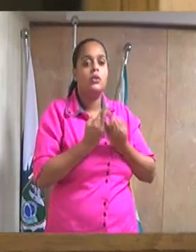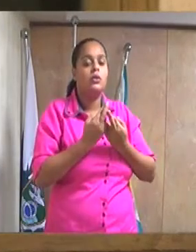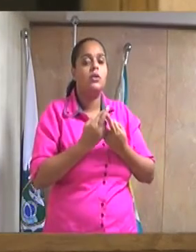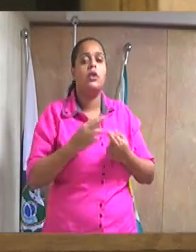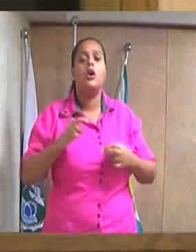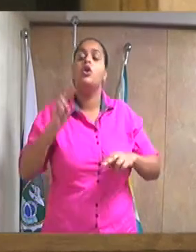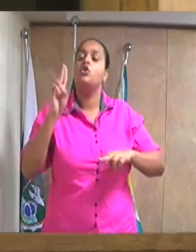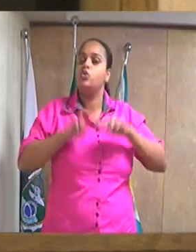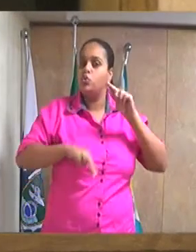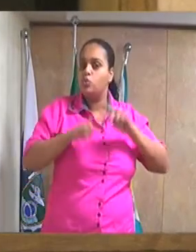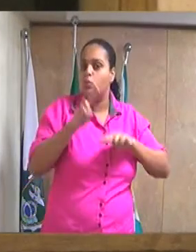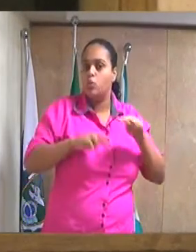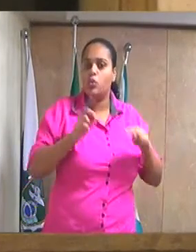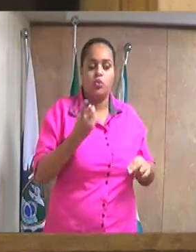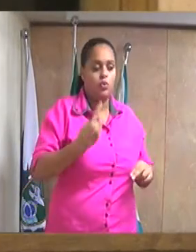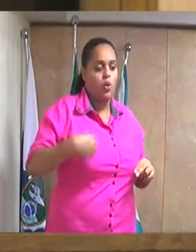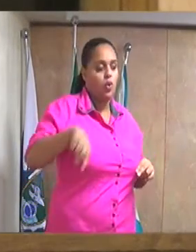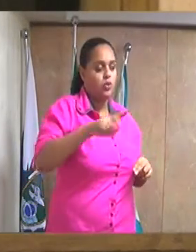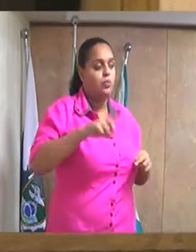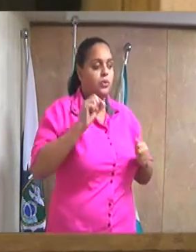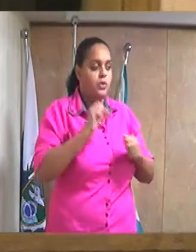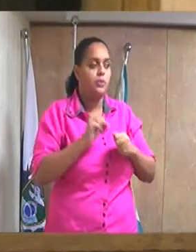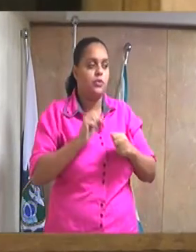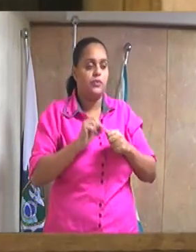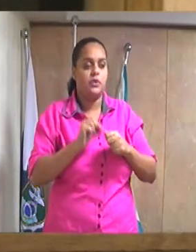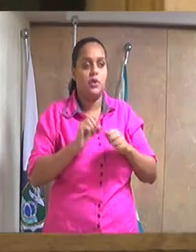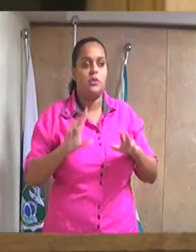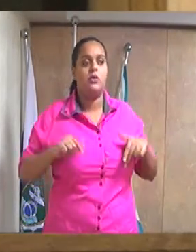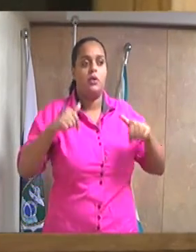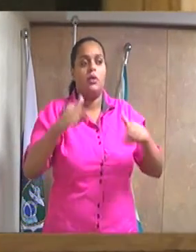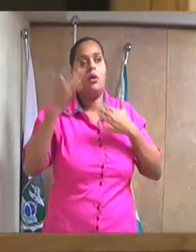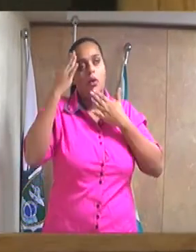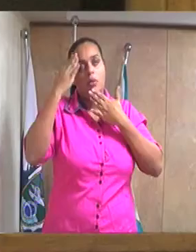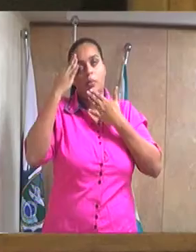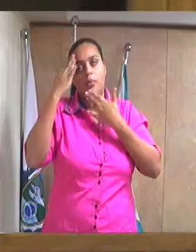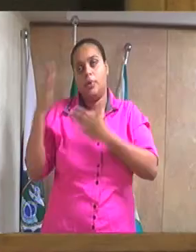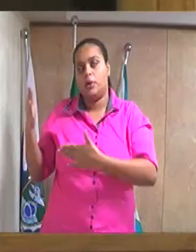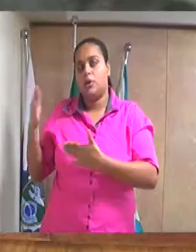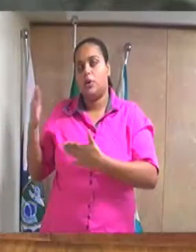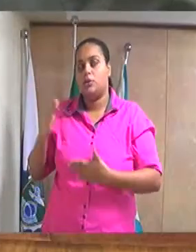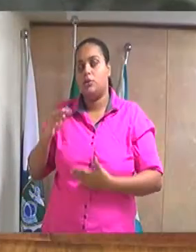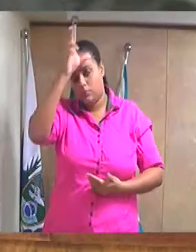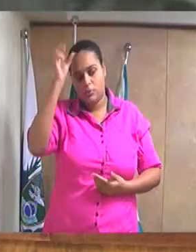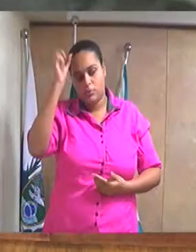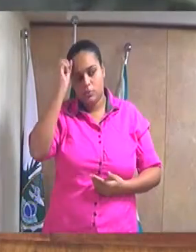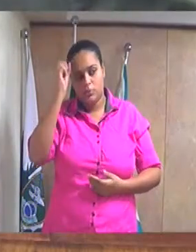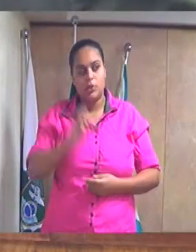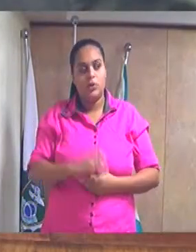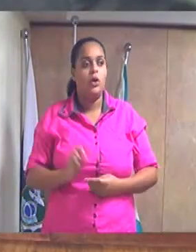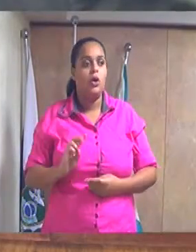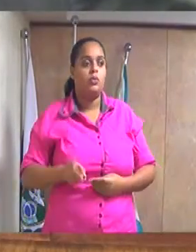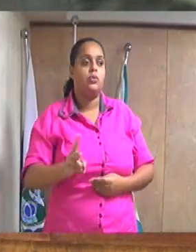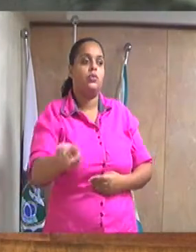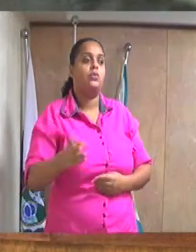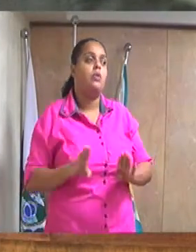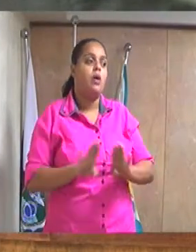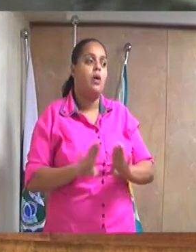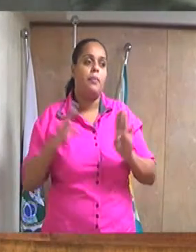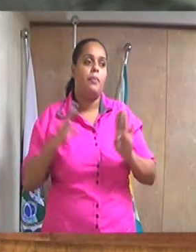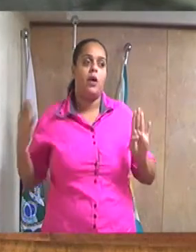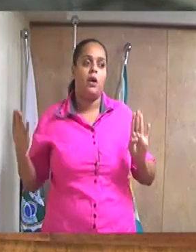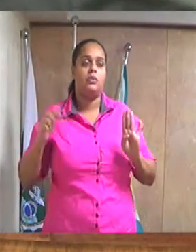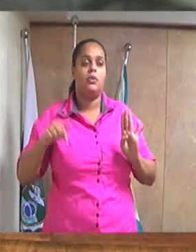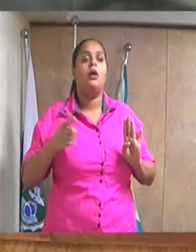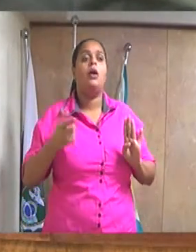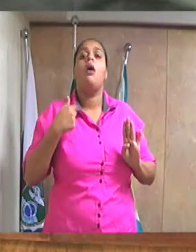junho aqui, para que nós possamos estar realizando essa audiência pública. Muito obrigado, Sr. Presidente, é uma boa noite. Continuam abertas as inscrições para os vereadores que